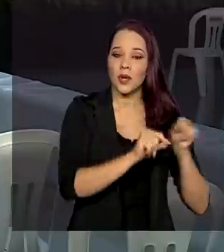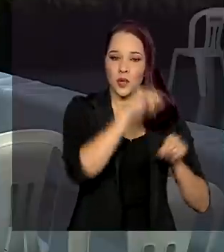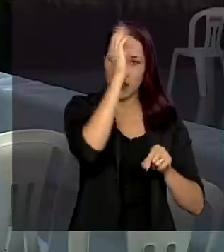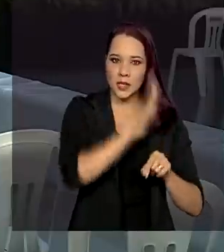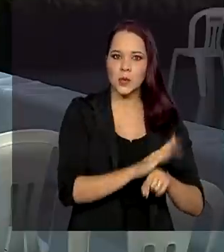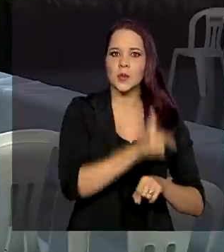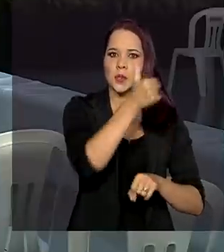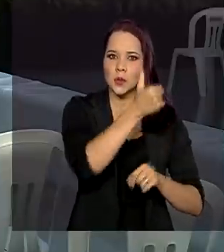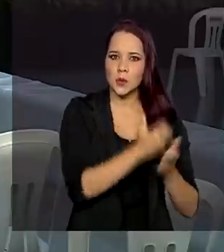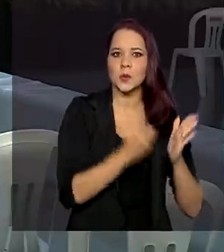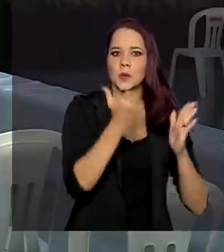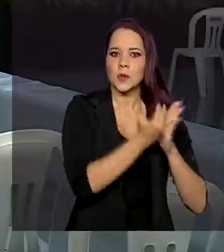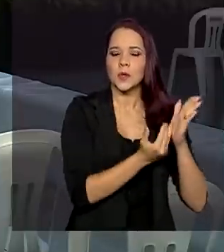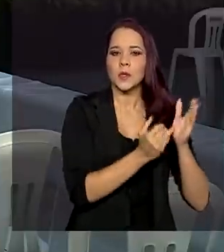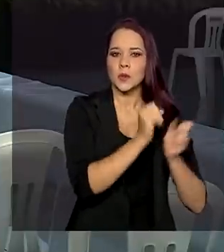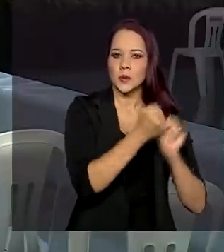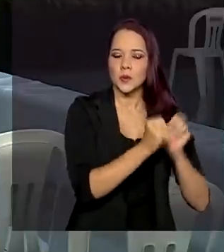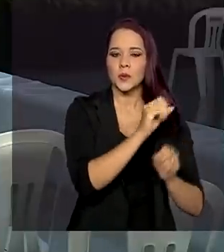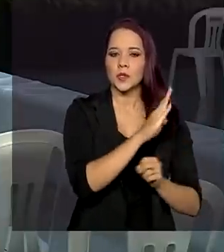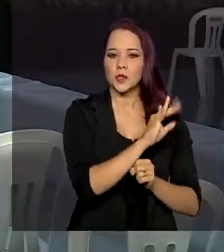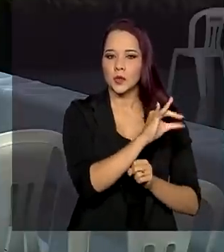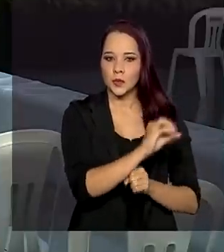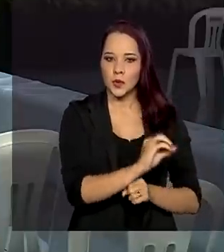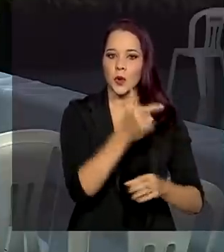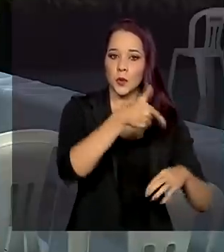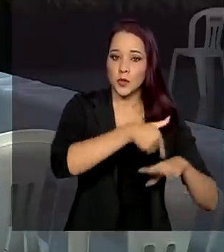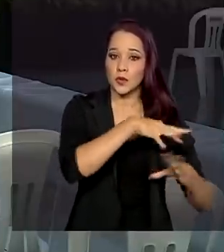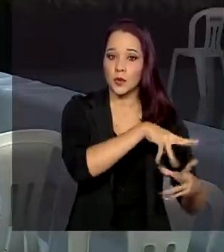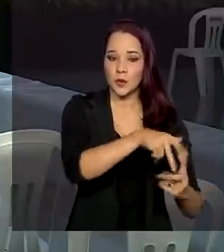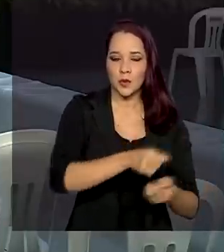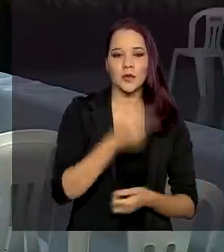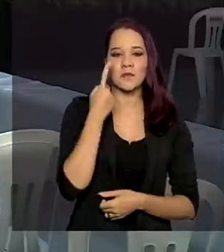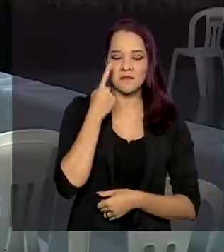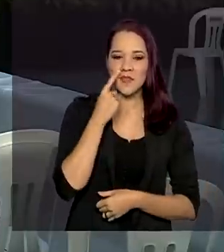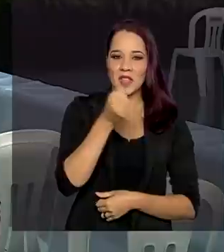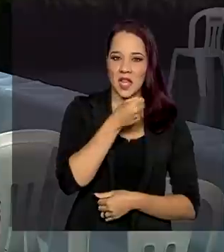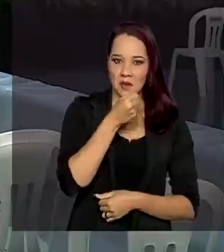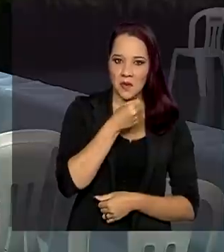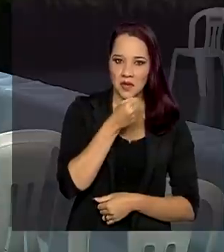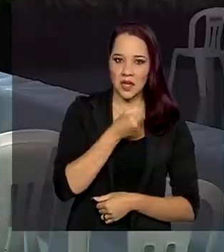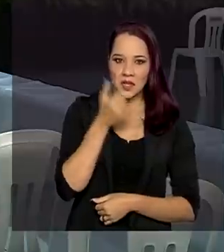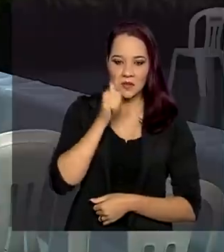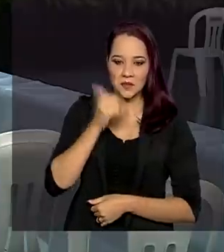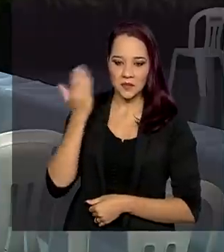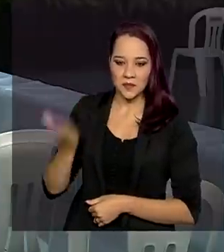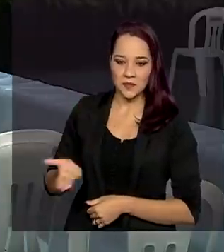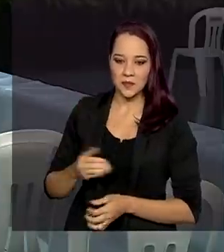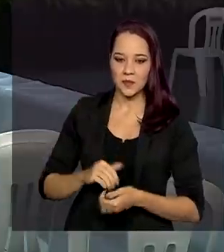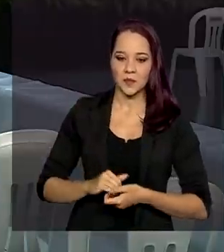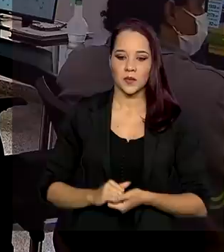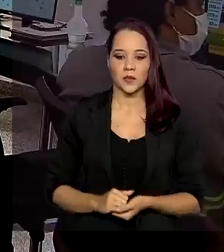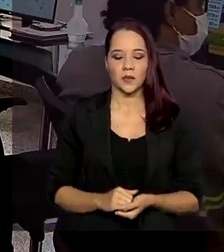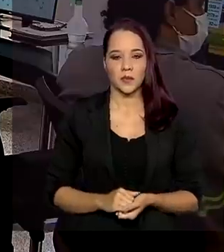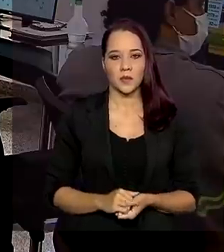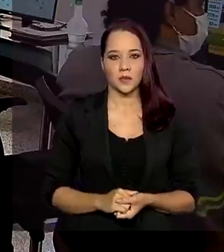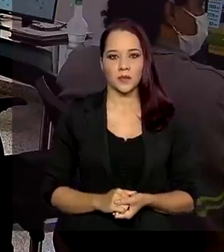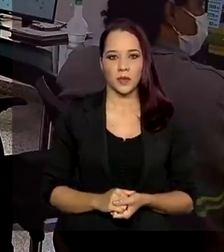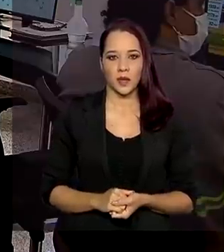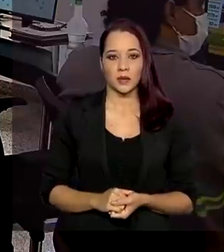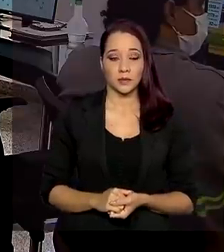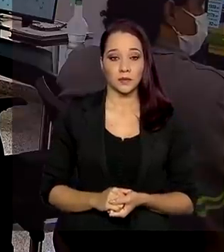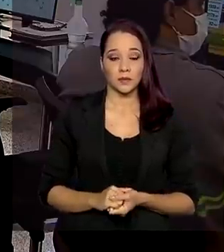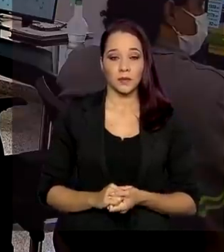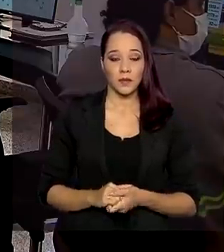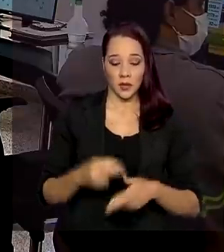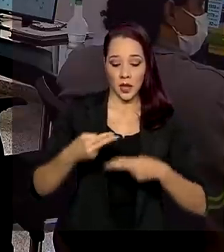o segundo maior produtor de biocombustíveis do mundo. Vamos conferir na reportagem de Gabriela Noronha. A usina